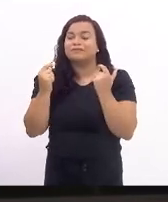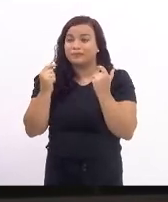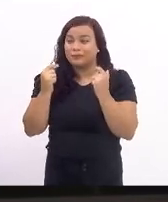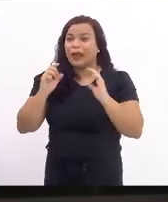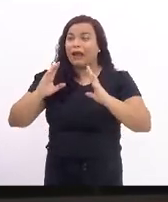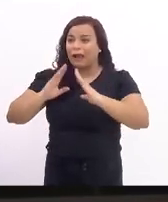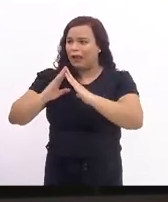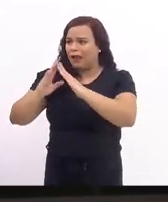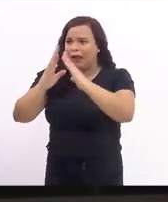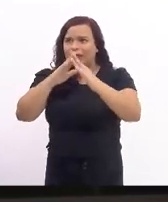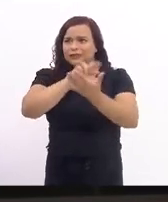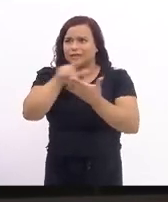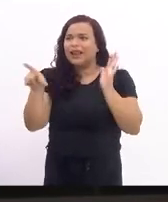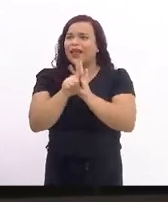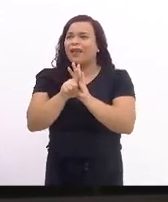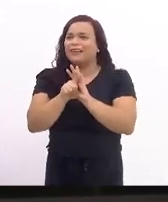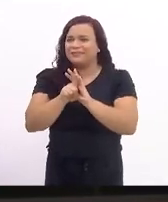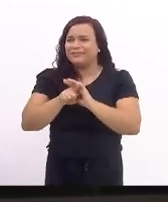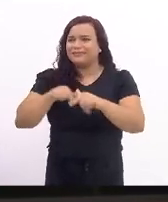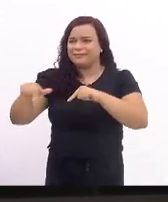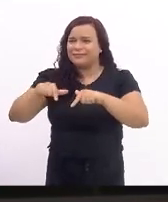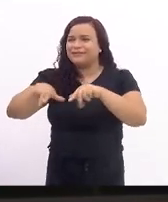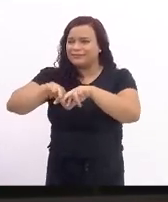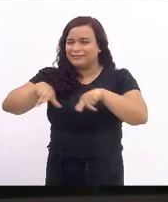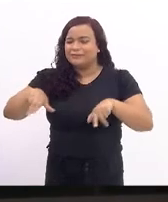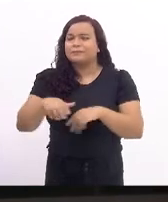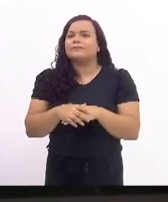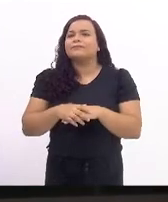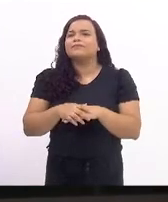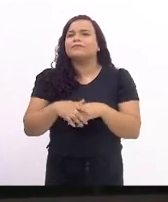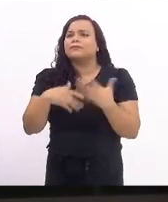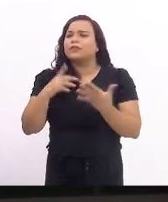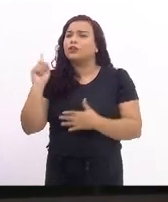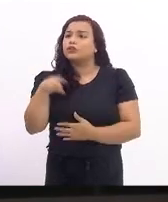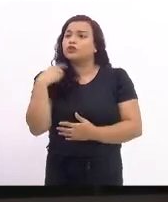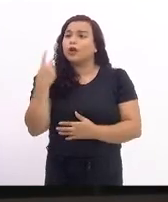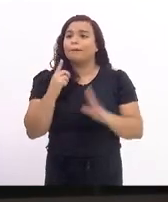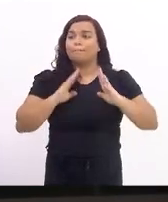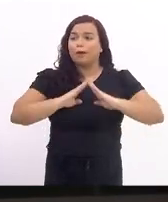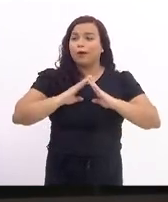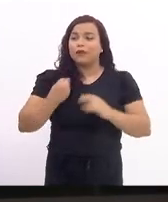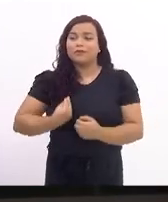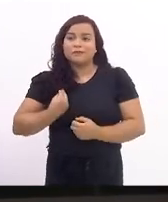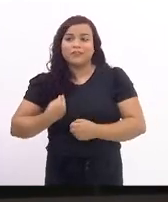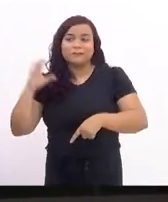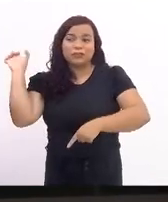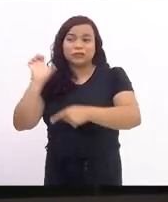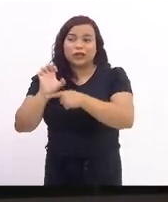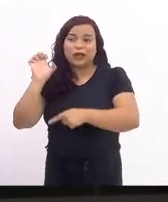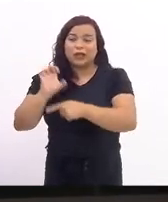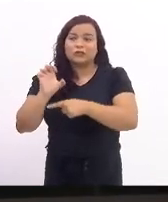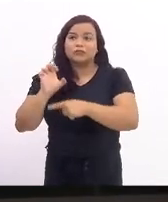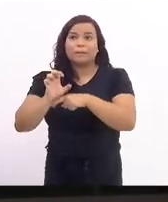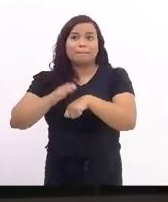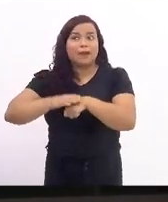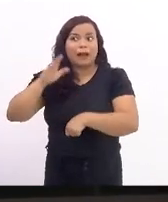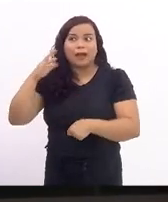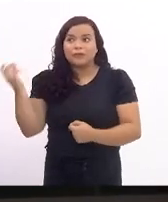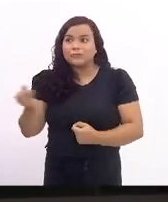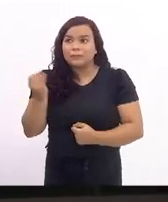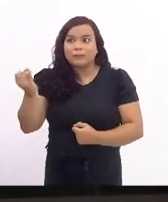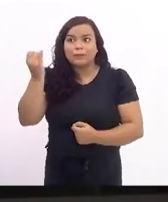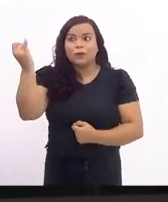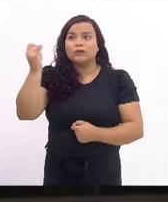nada é por acaso. Nós moramos, vivemos em um dos estados maiores e mais importantes